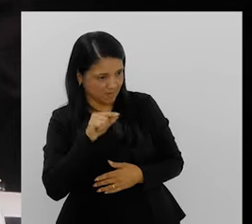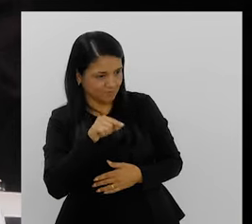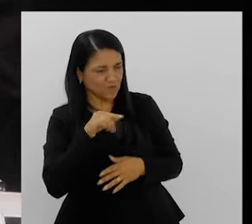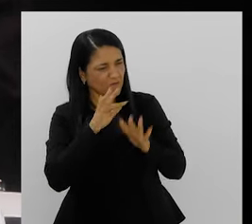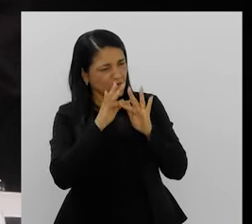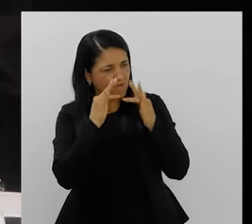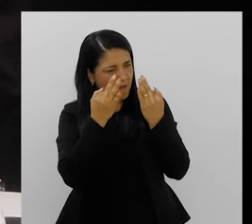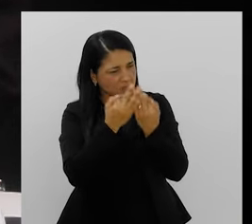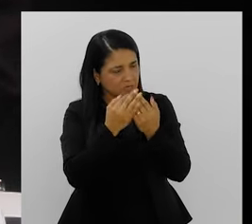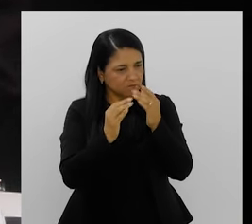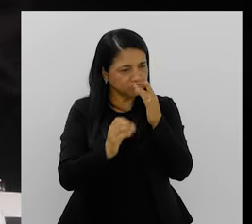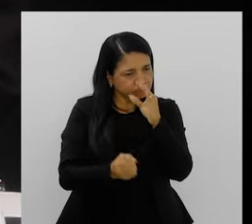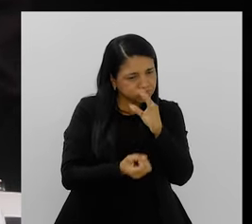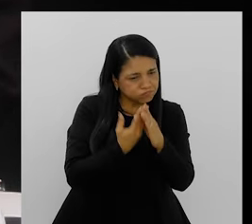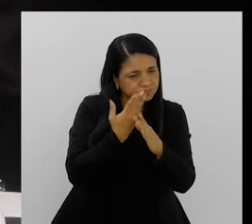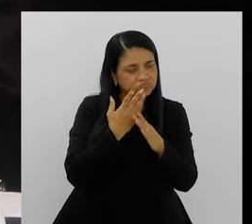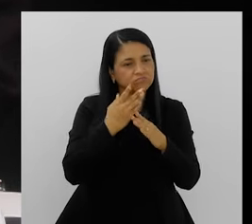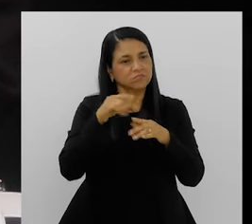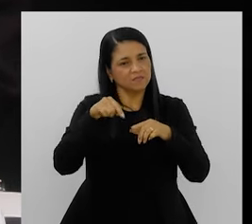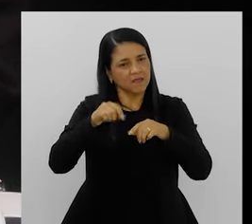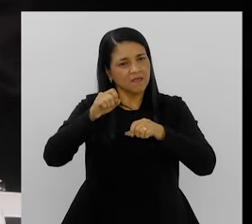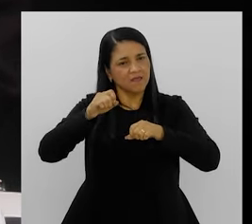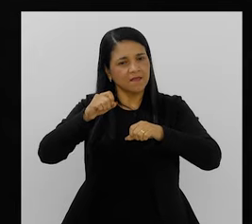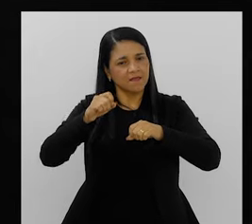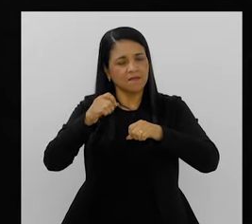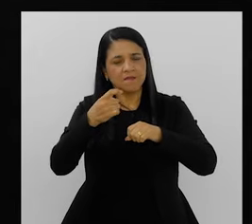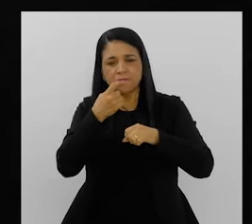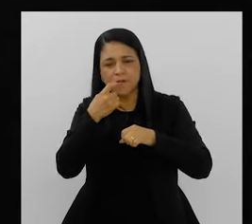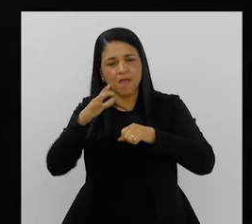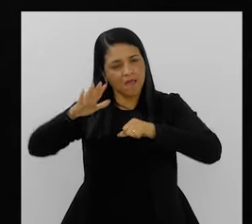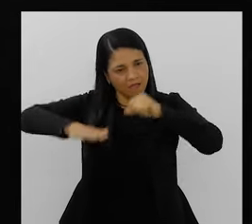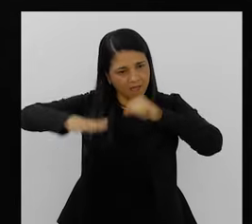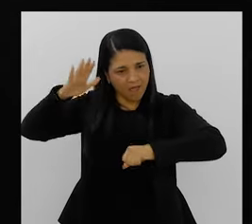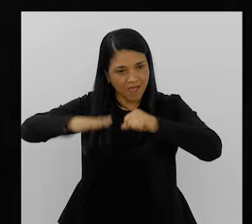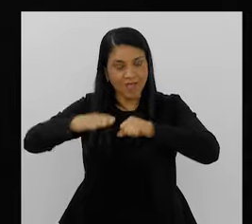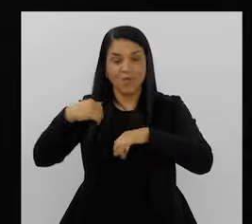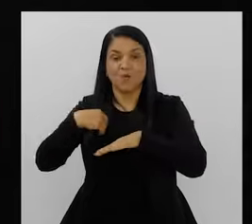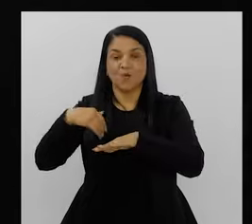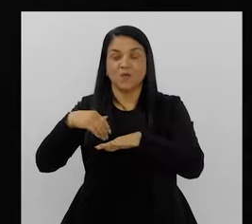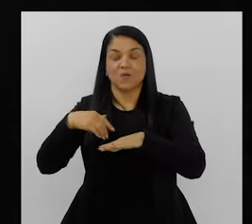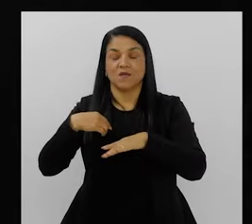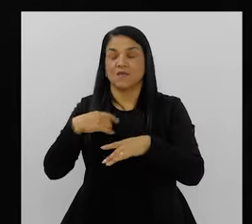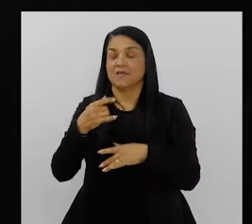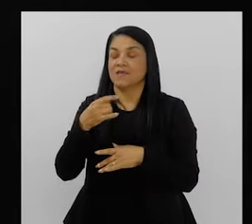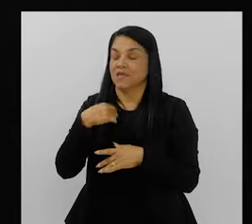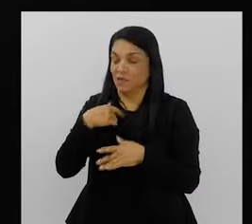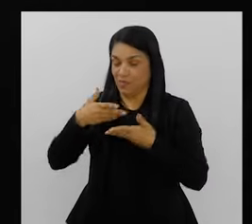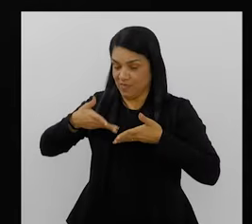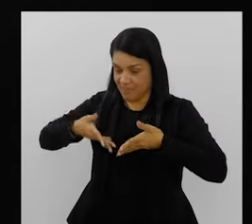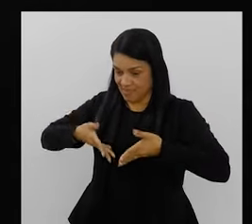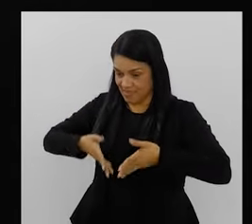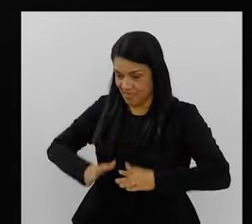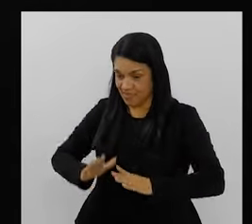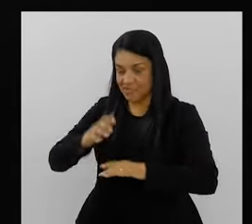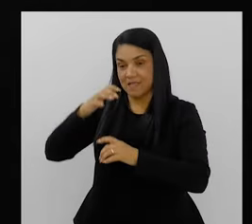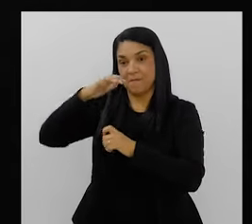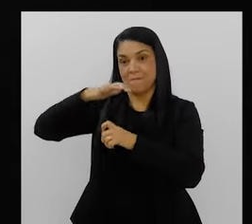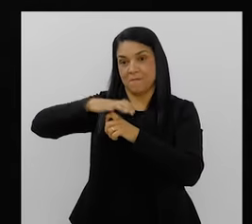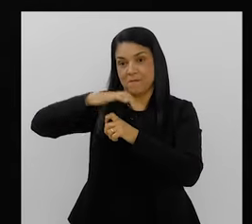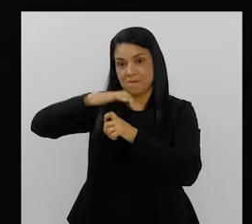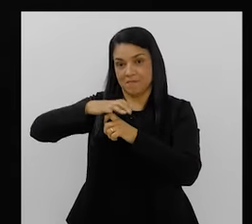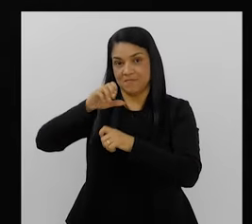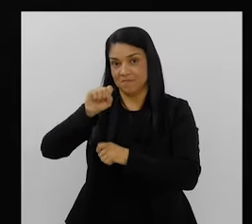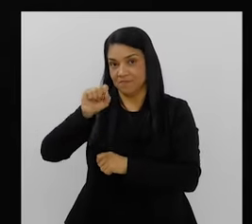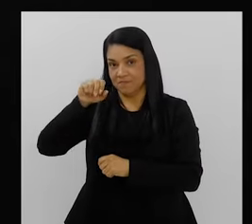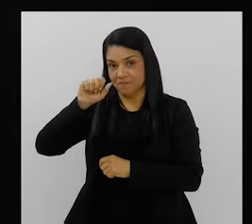sua família é oriunda do Acadêmico do Salgueiro? Então, eu nasci na Silvatelis, não mento, nasci na Praça Sperna e